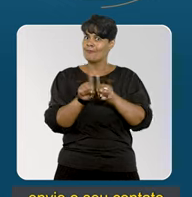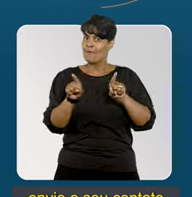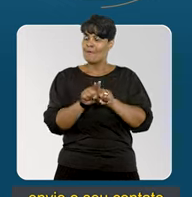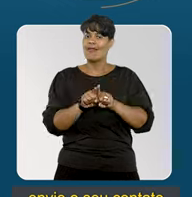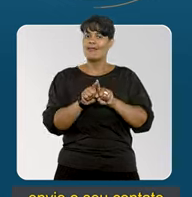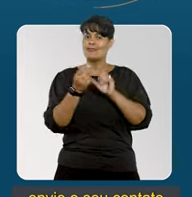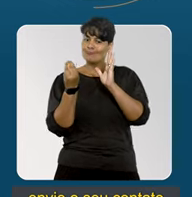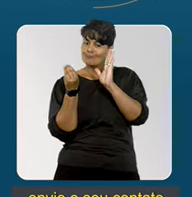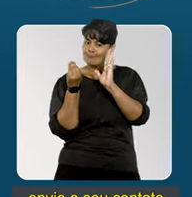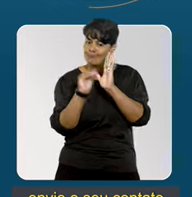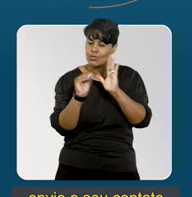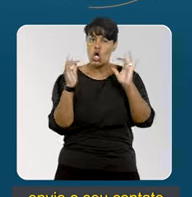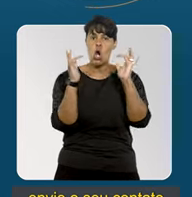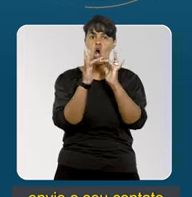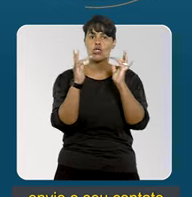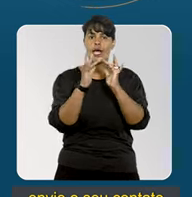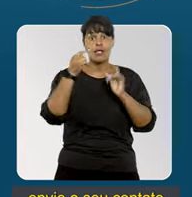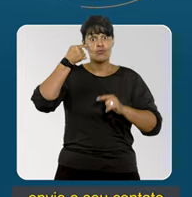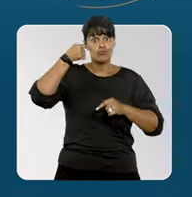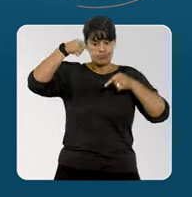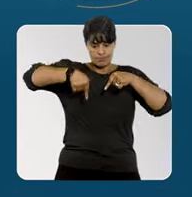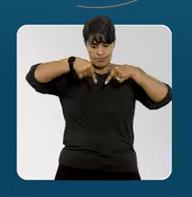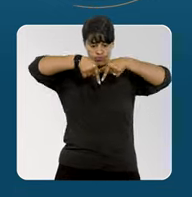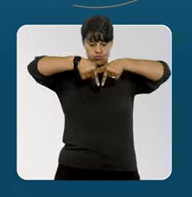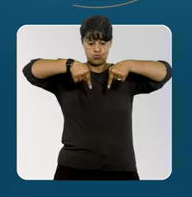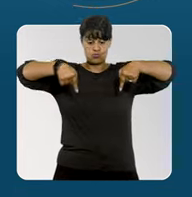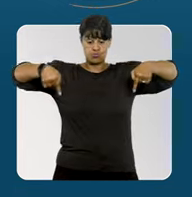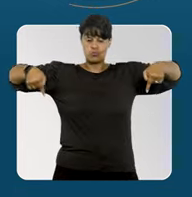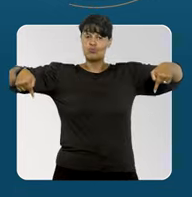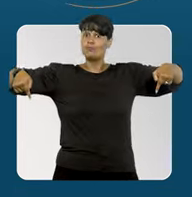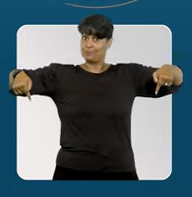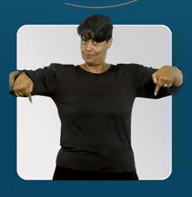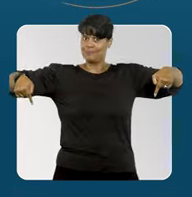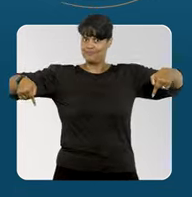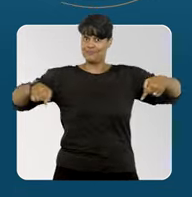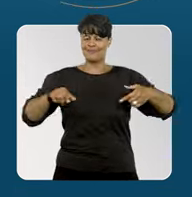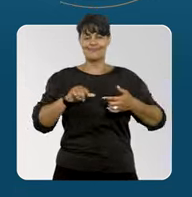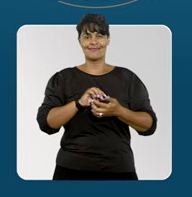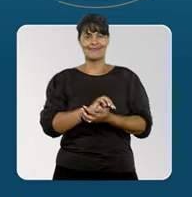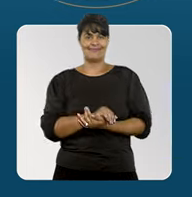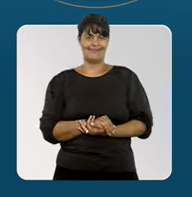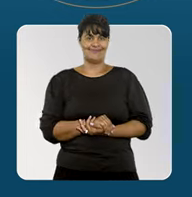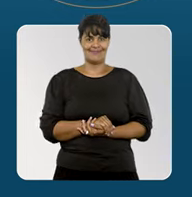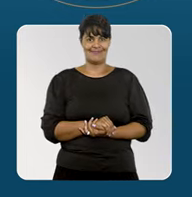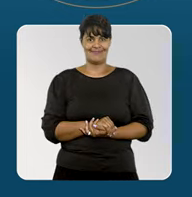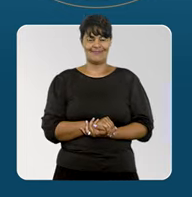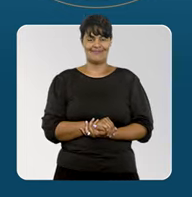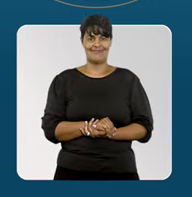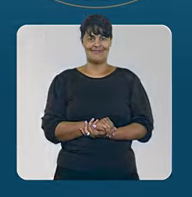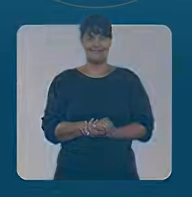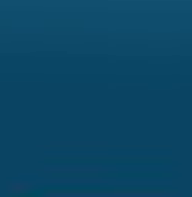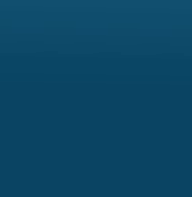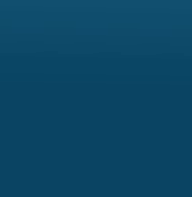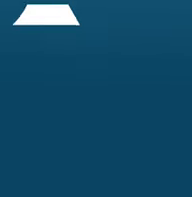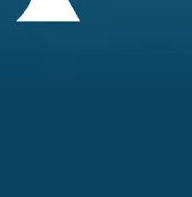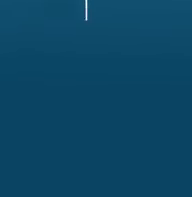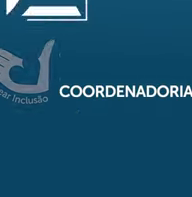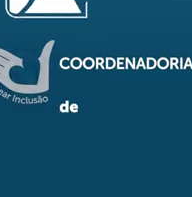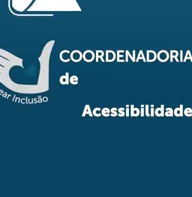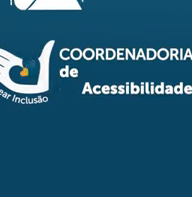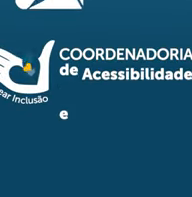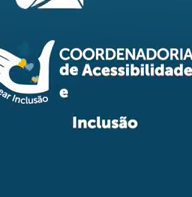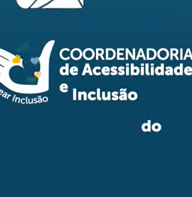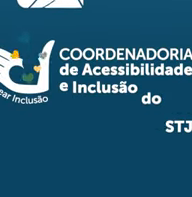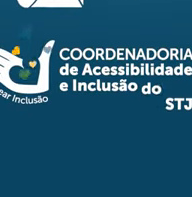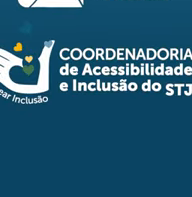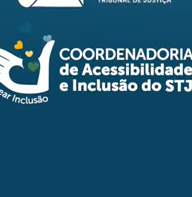envie o seu contato para o seguinte e-mail inclusão.just.br vídeo E aí